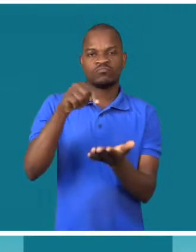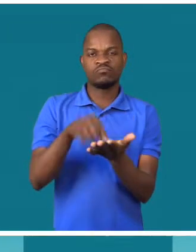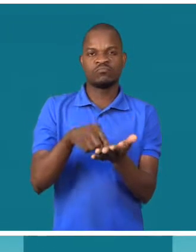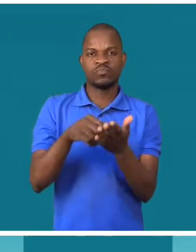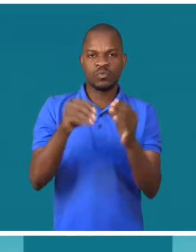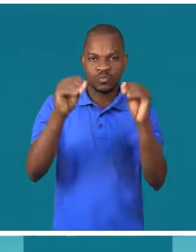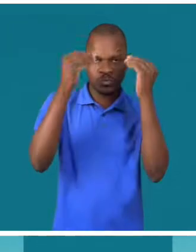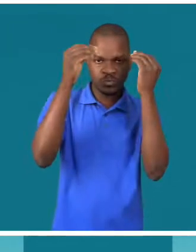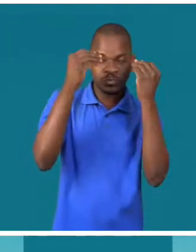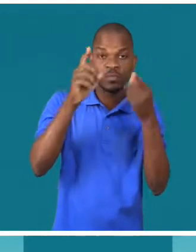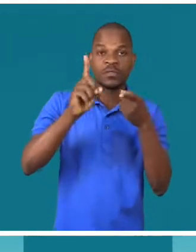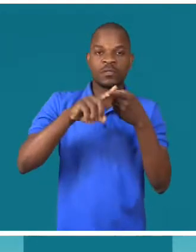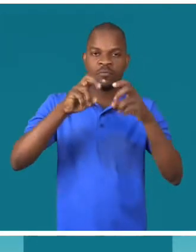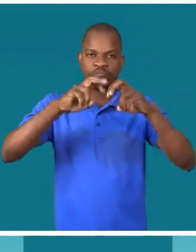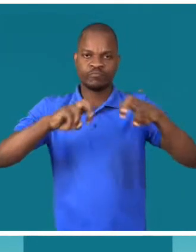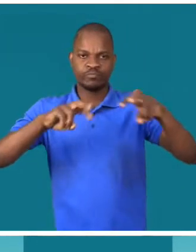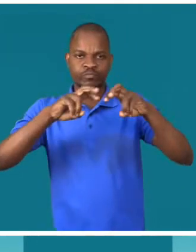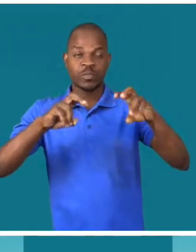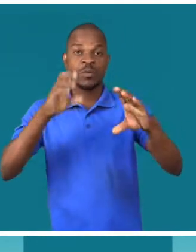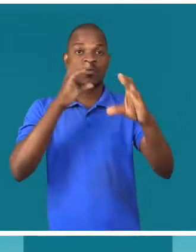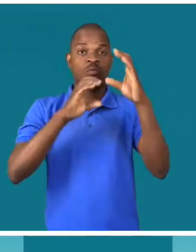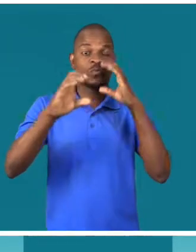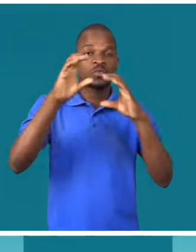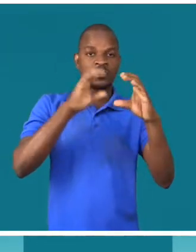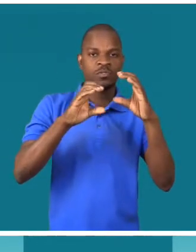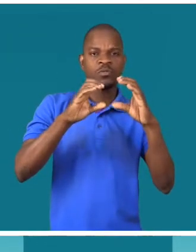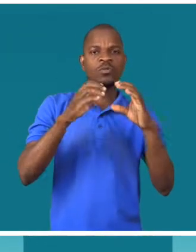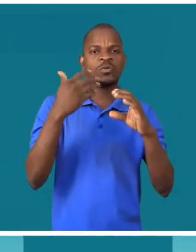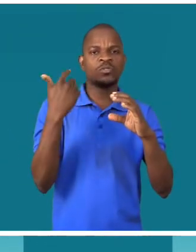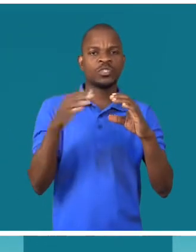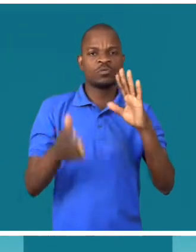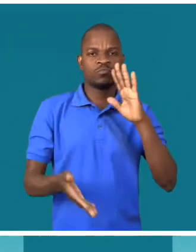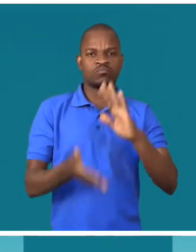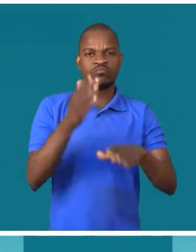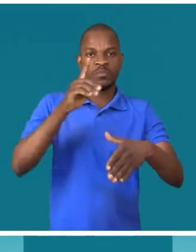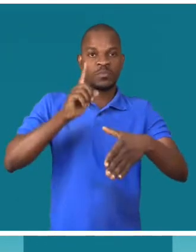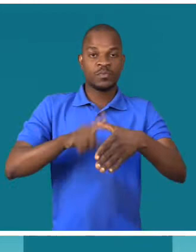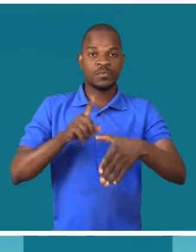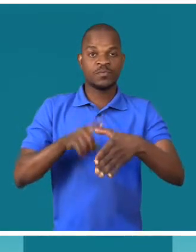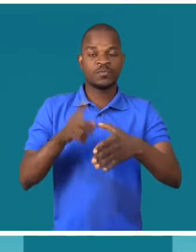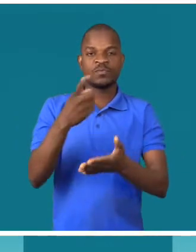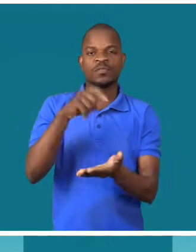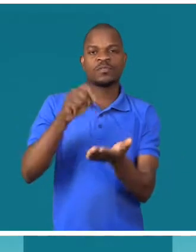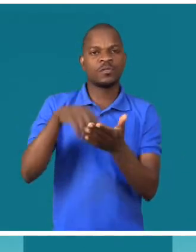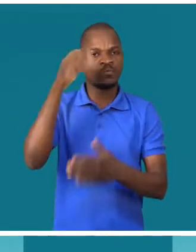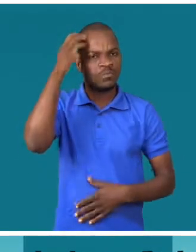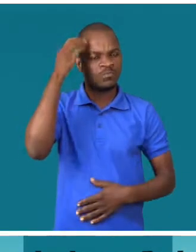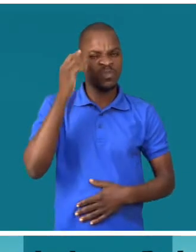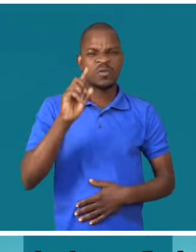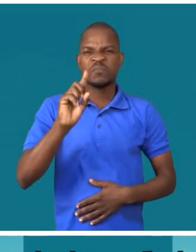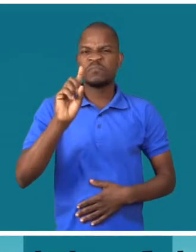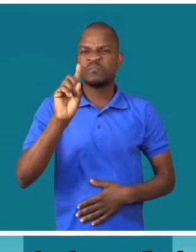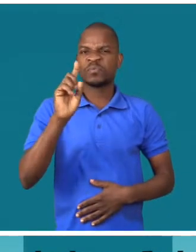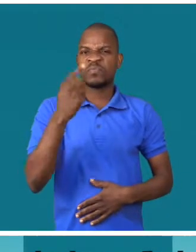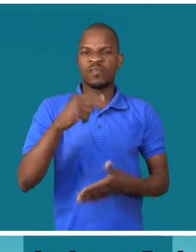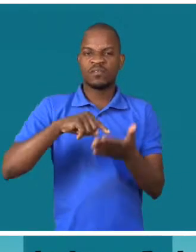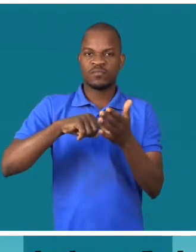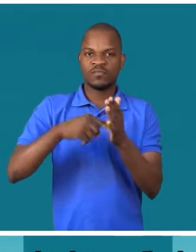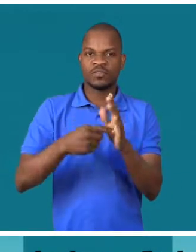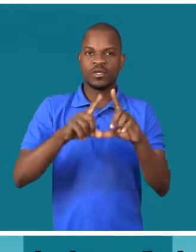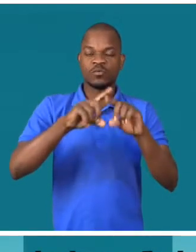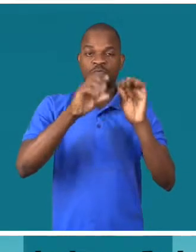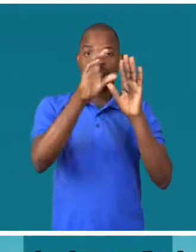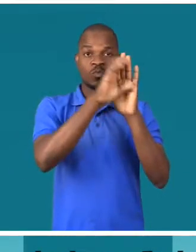O Centro de Estudos e Pesquisa de Comunicação Seclecane lançou nesta segunda-feira em Maputo a primeira